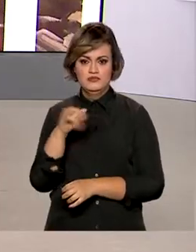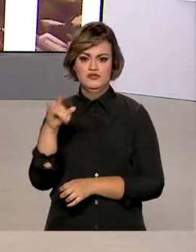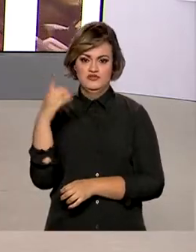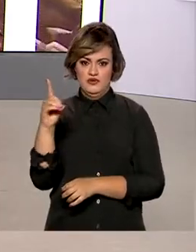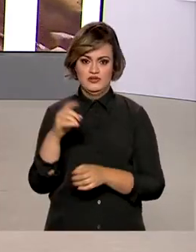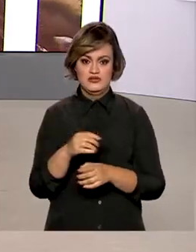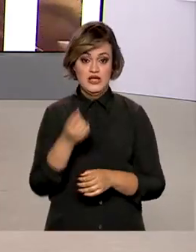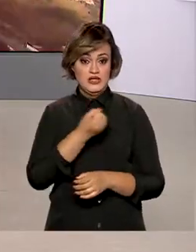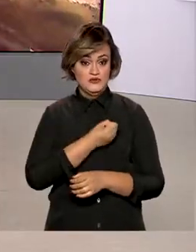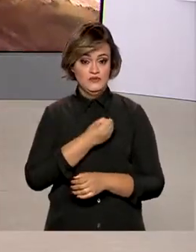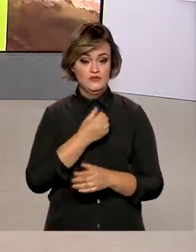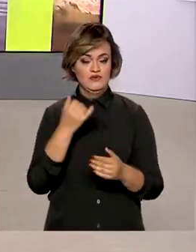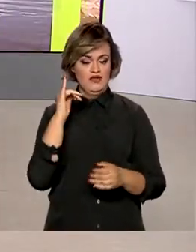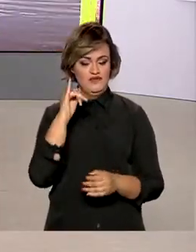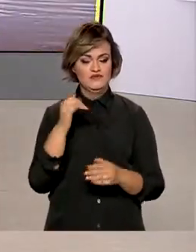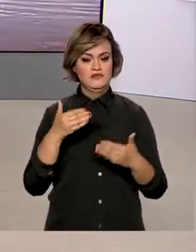Os números são do Ministério da Economia.